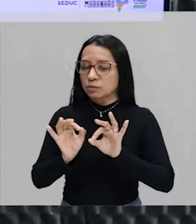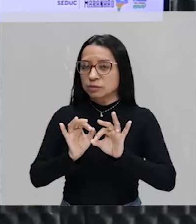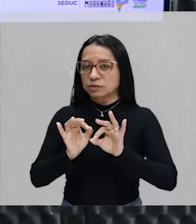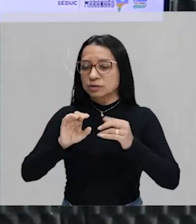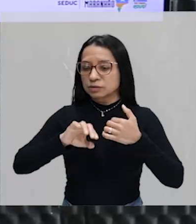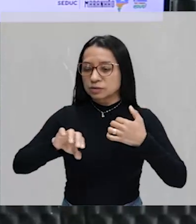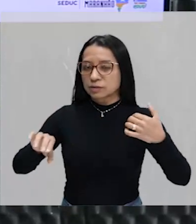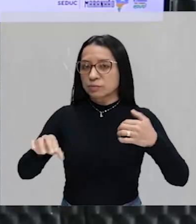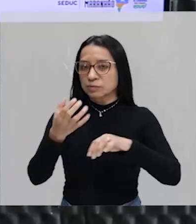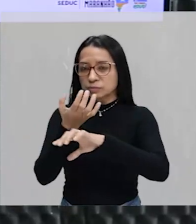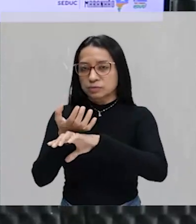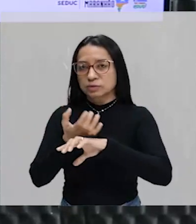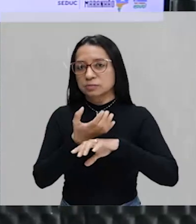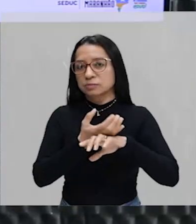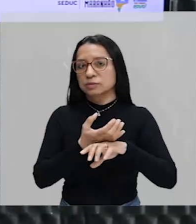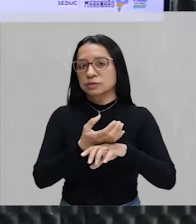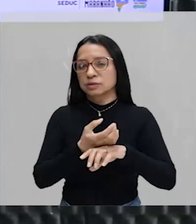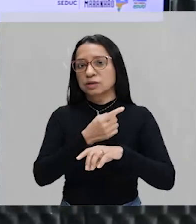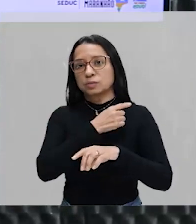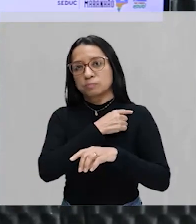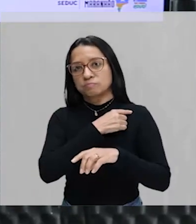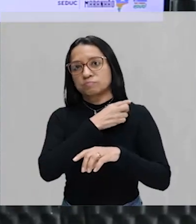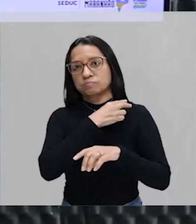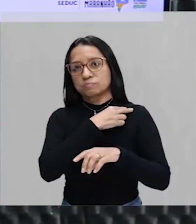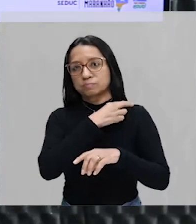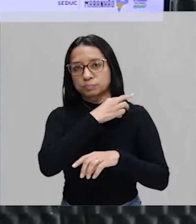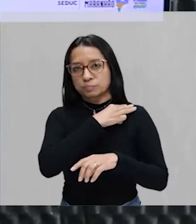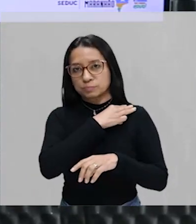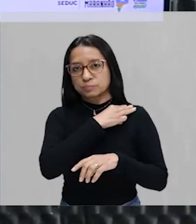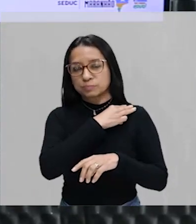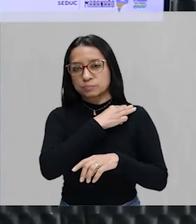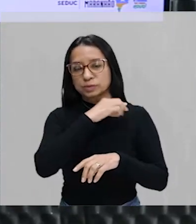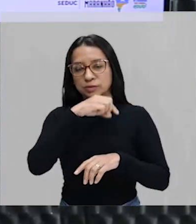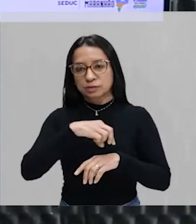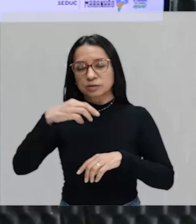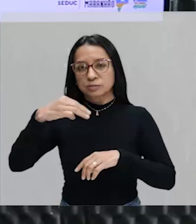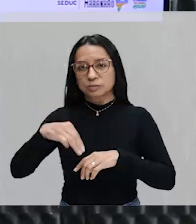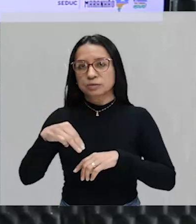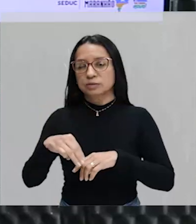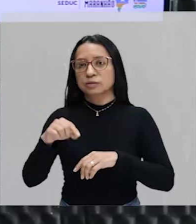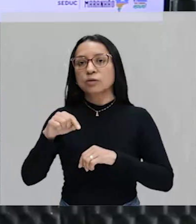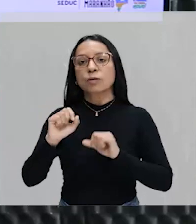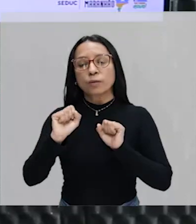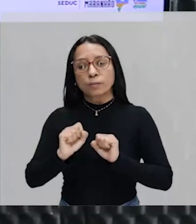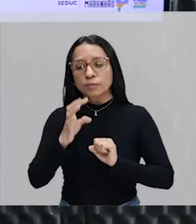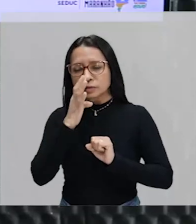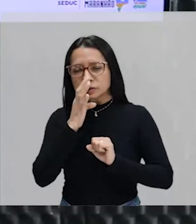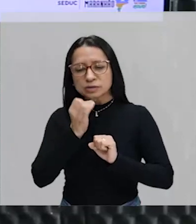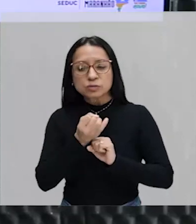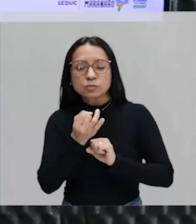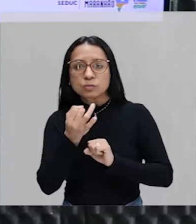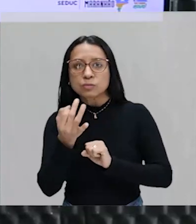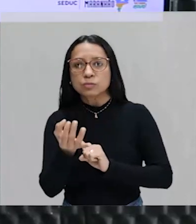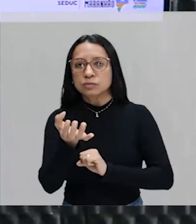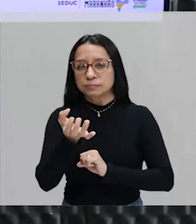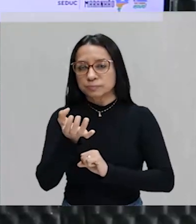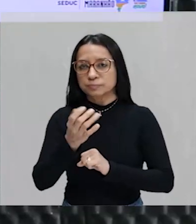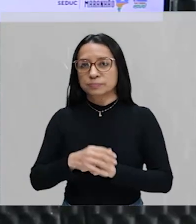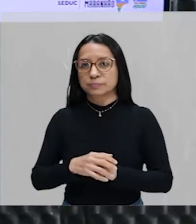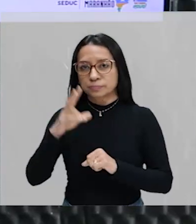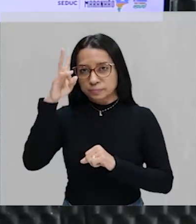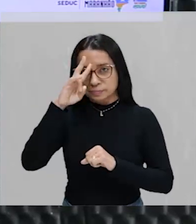separado por ano, no caso, série do Ensino Médio aqui para nós, no Maranhão. E você pode assistir quantas vezes você quiser.